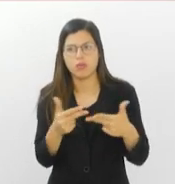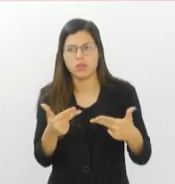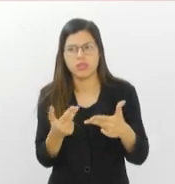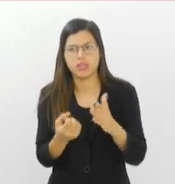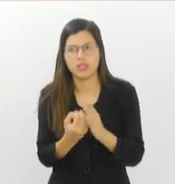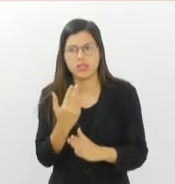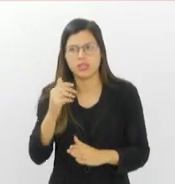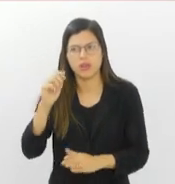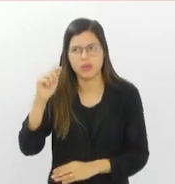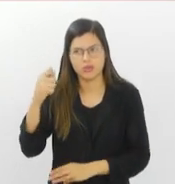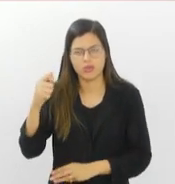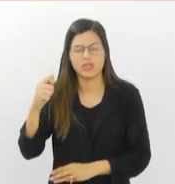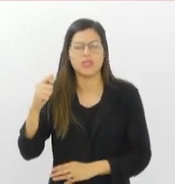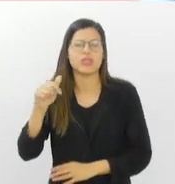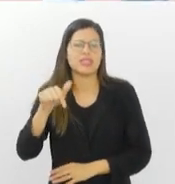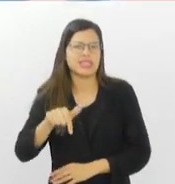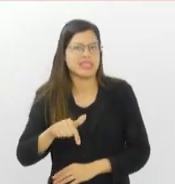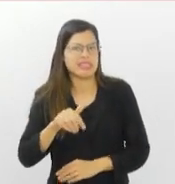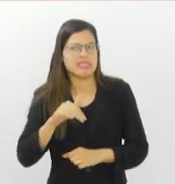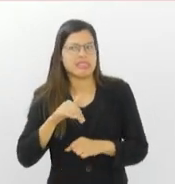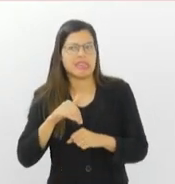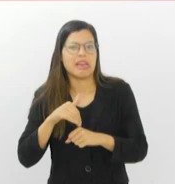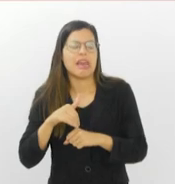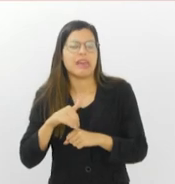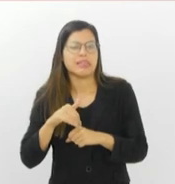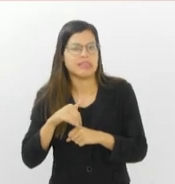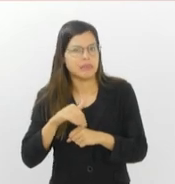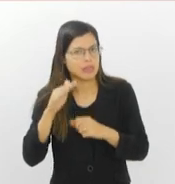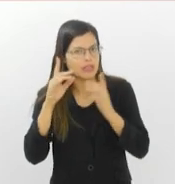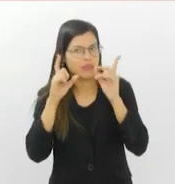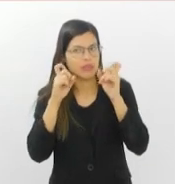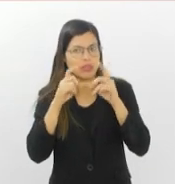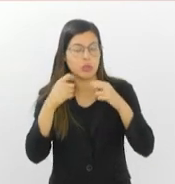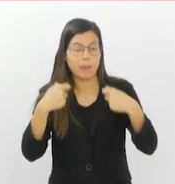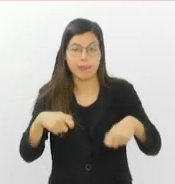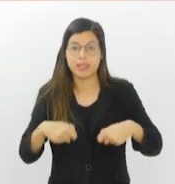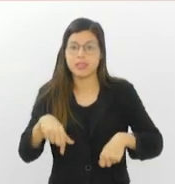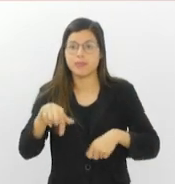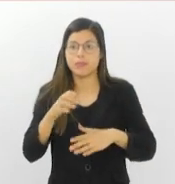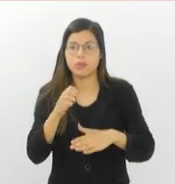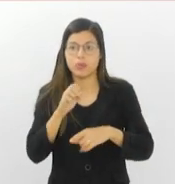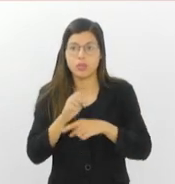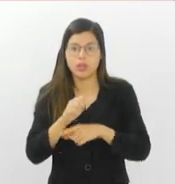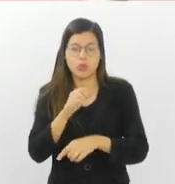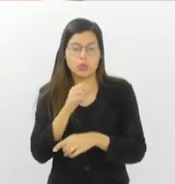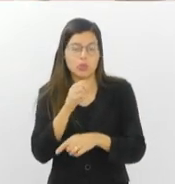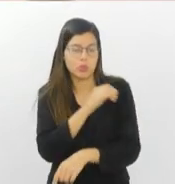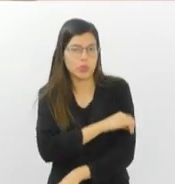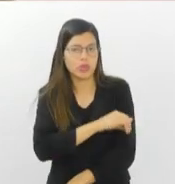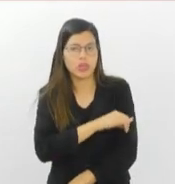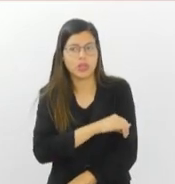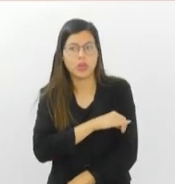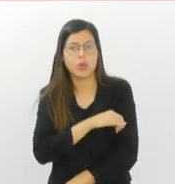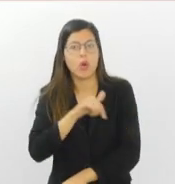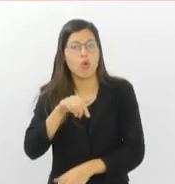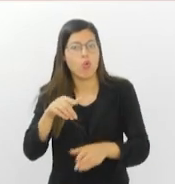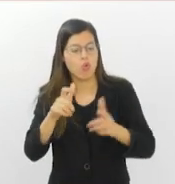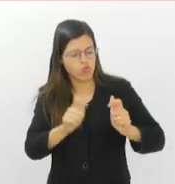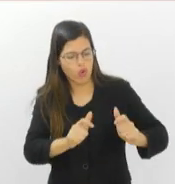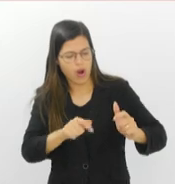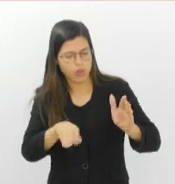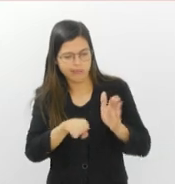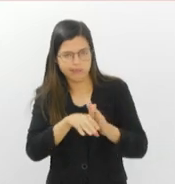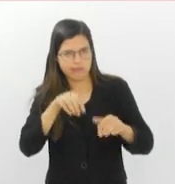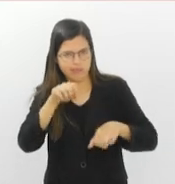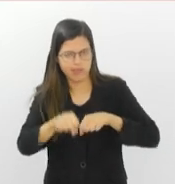vá um pouco além, né? A gente carece muito aqui no Estado do Rio de bicicletários. Então, uma sugestão que nasceu aqui da